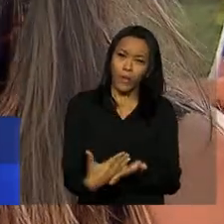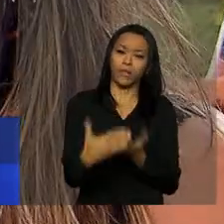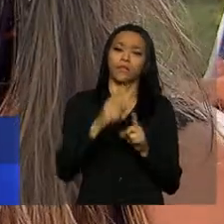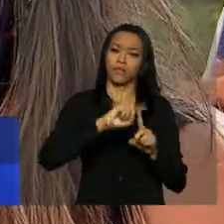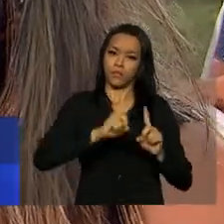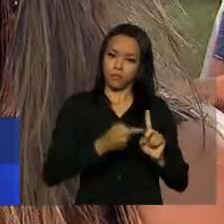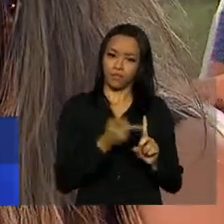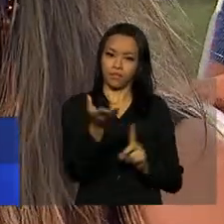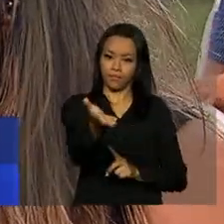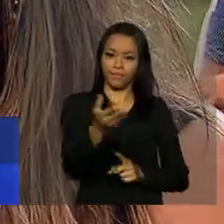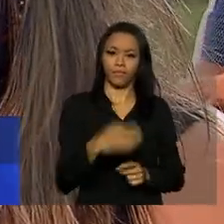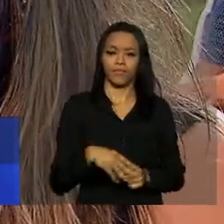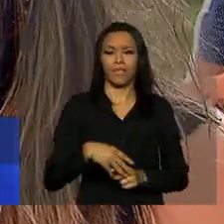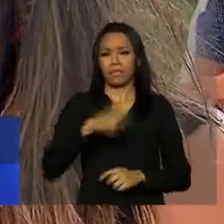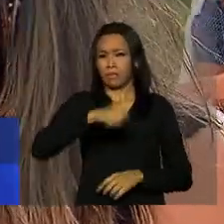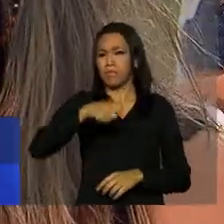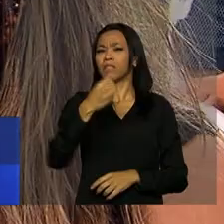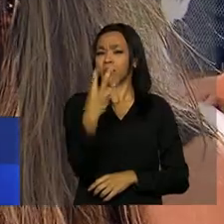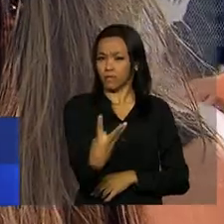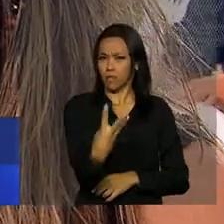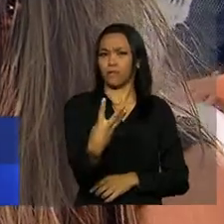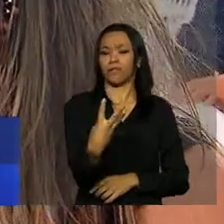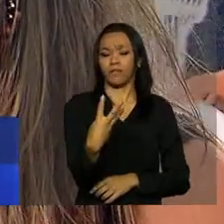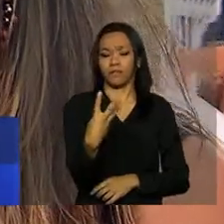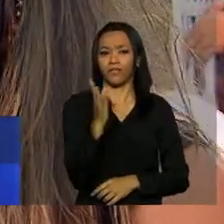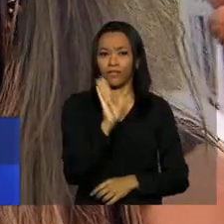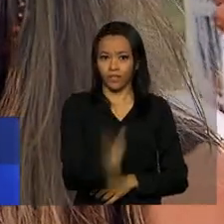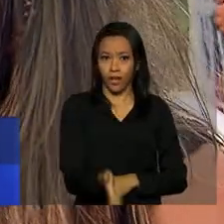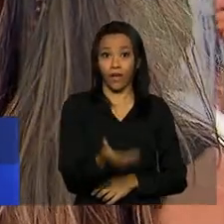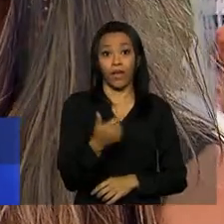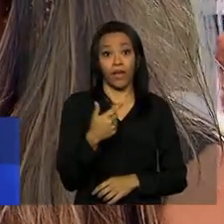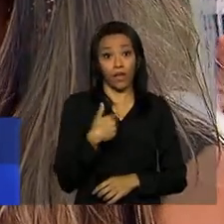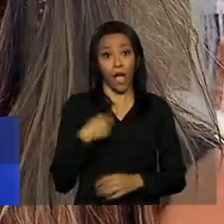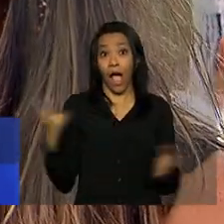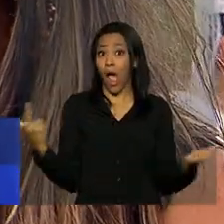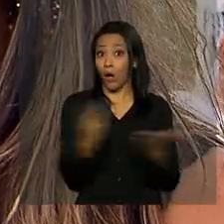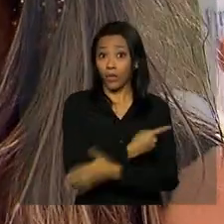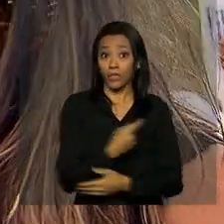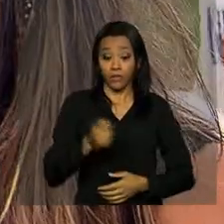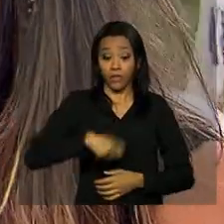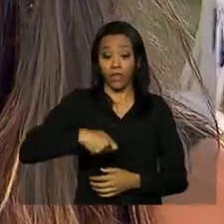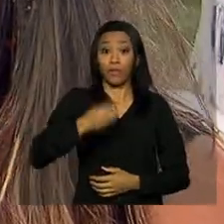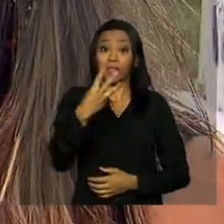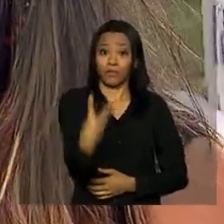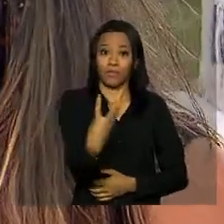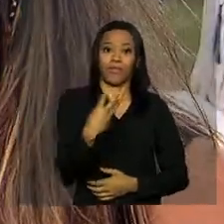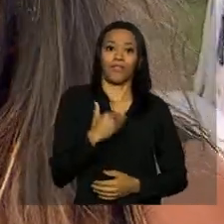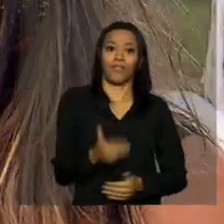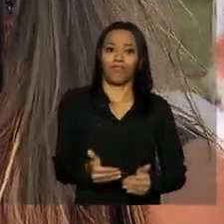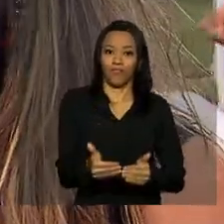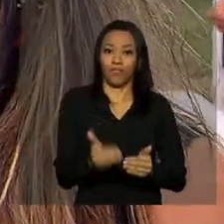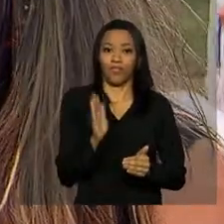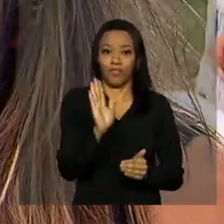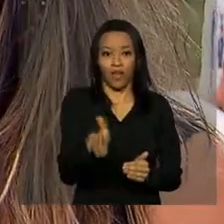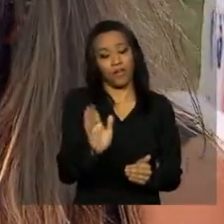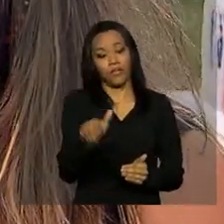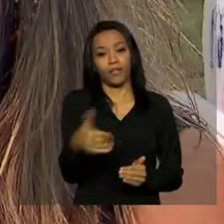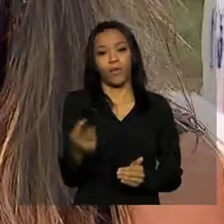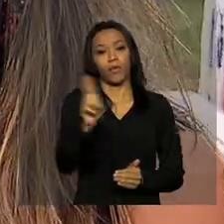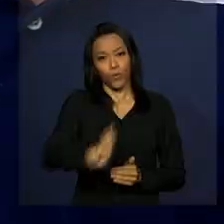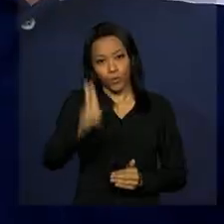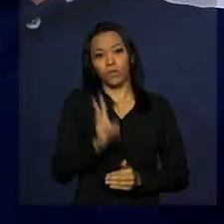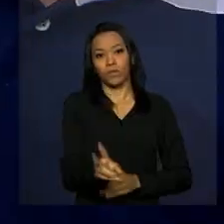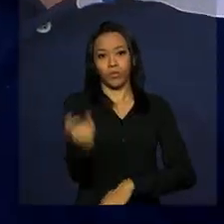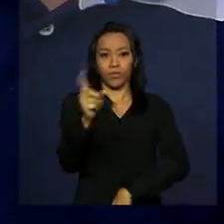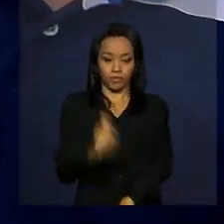mais desde os três meses de gravidez, porque na verdade o surto surgiu, já estava com três meses, e desde então estou passando